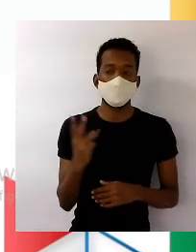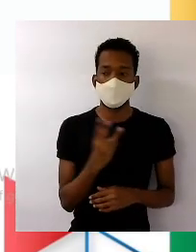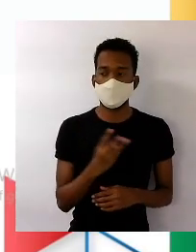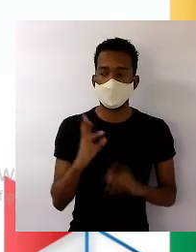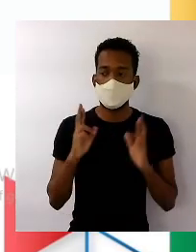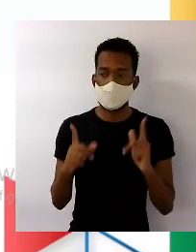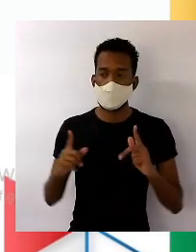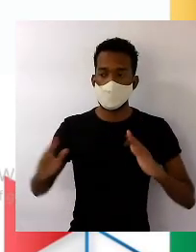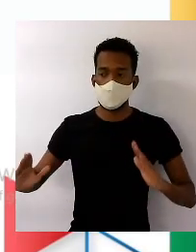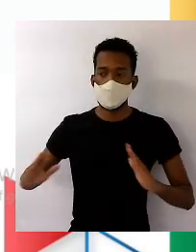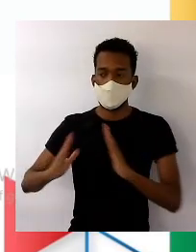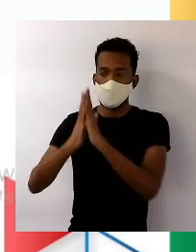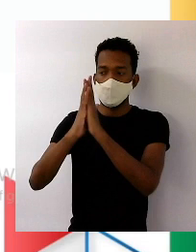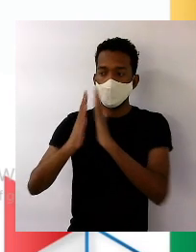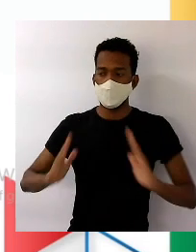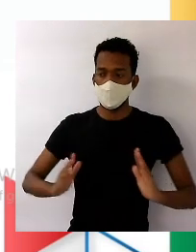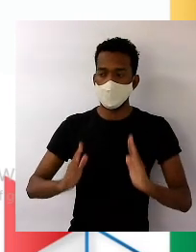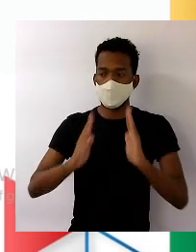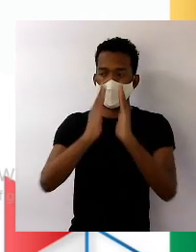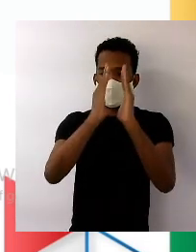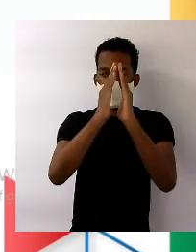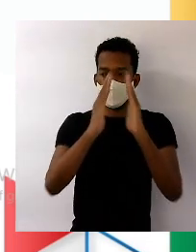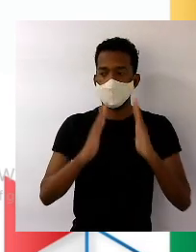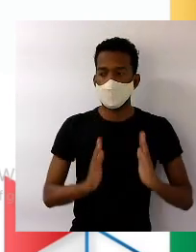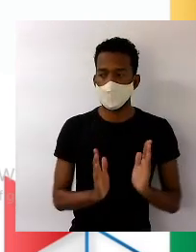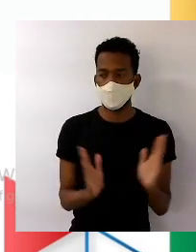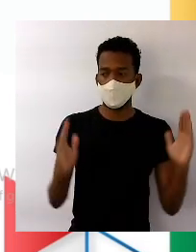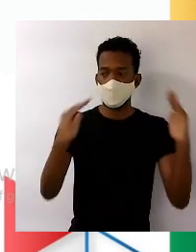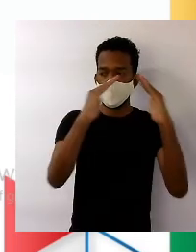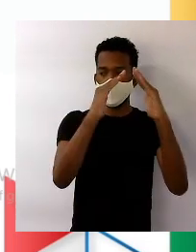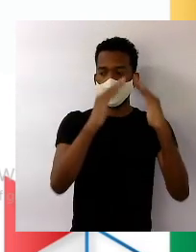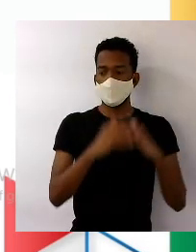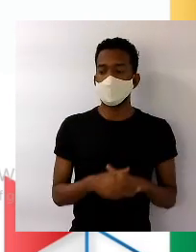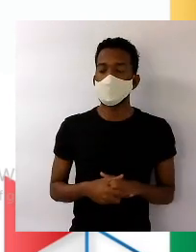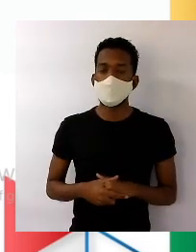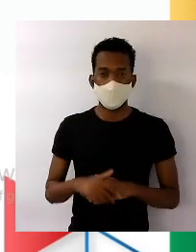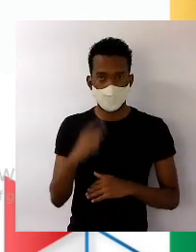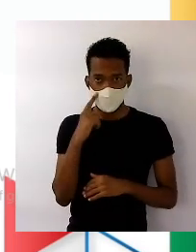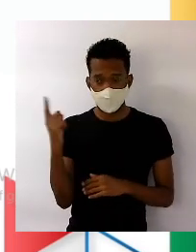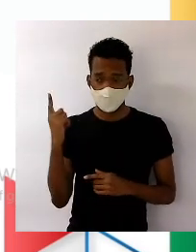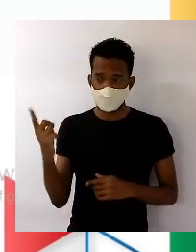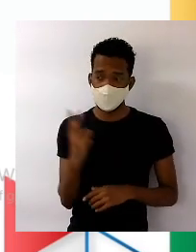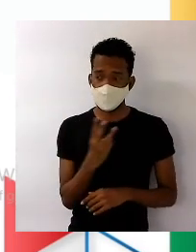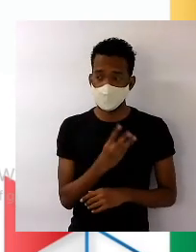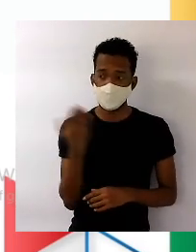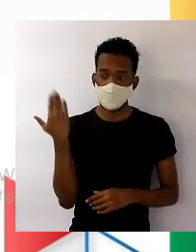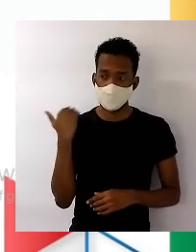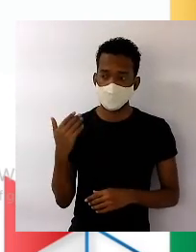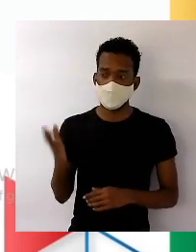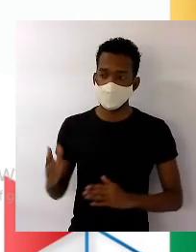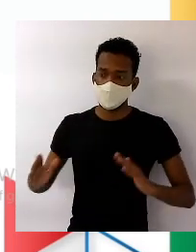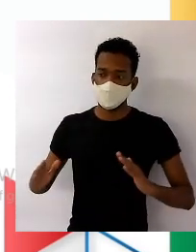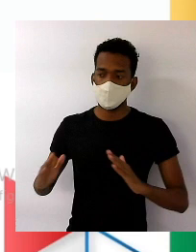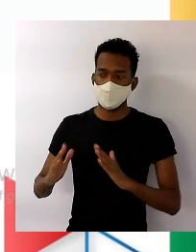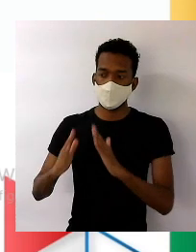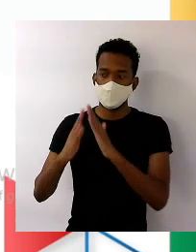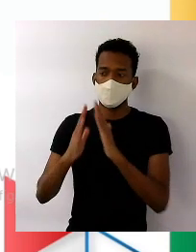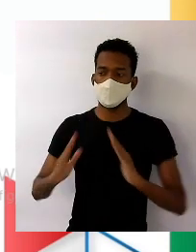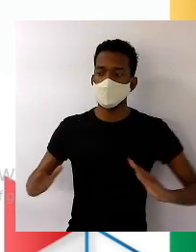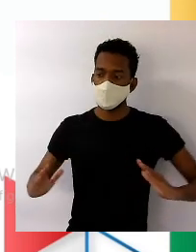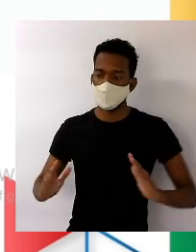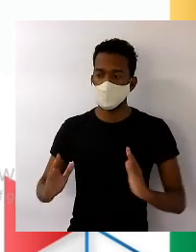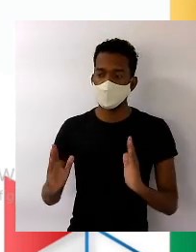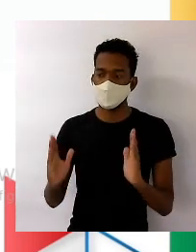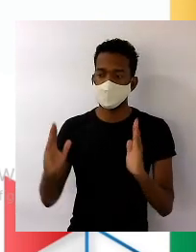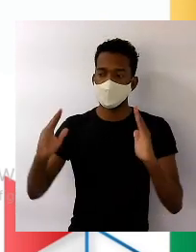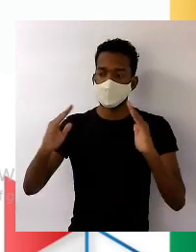como ela mudou o perfil dela. Ela passou de uma pirâmide mais fina para uma que já ia mudando o seu perfil no meio. E,